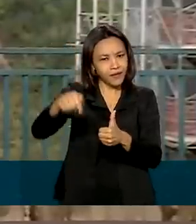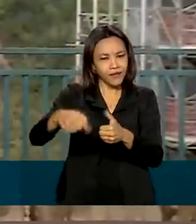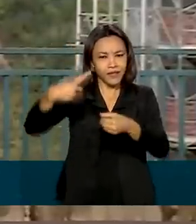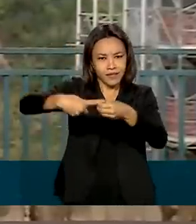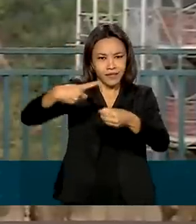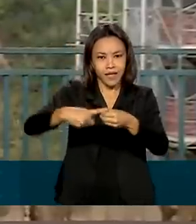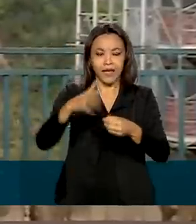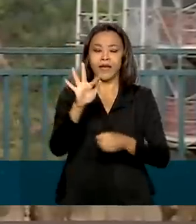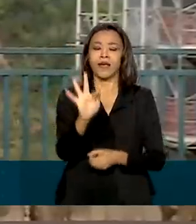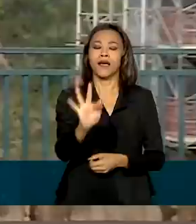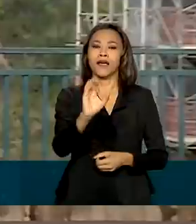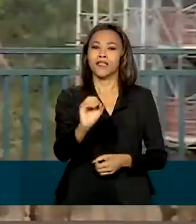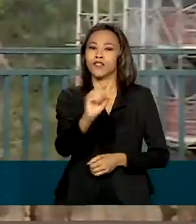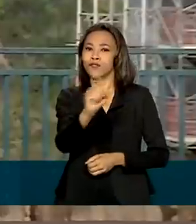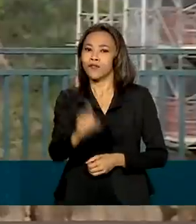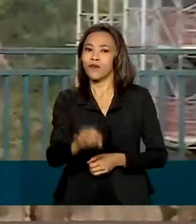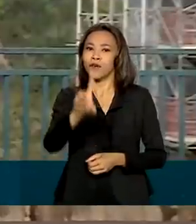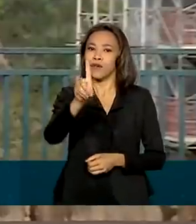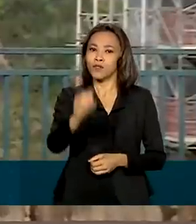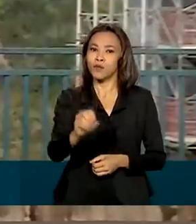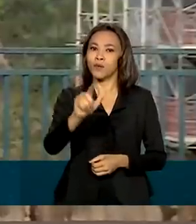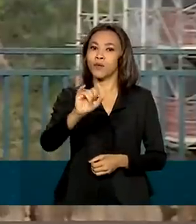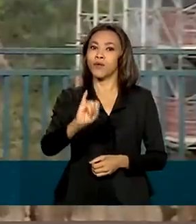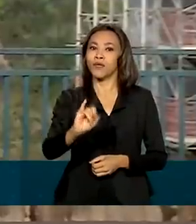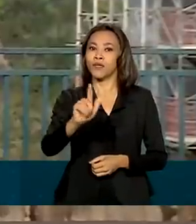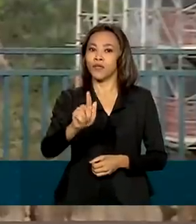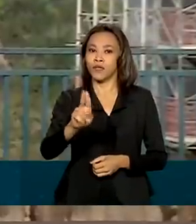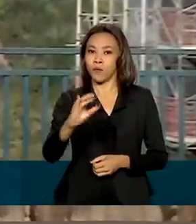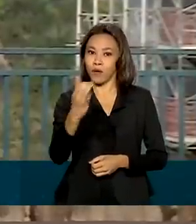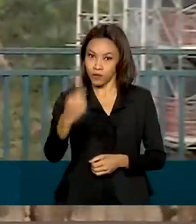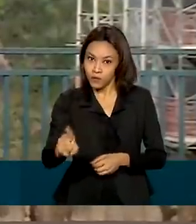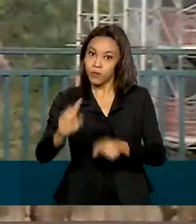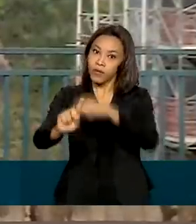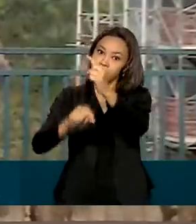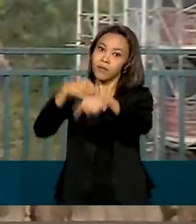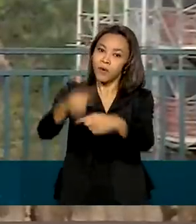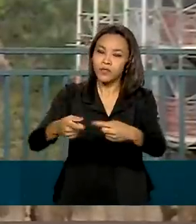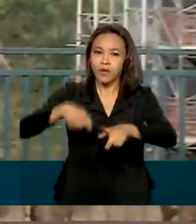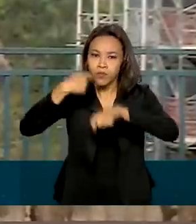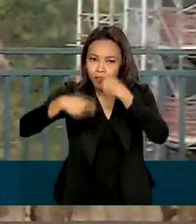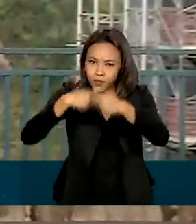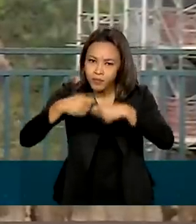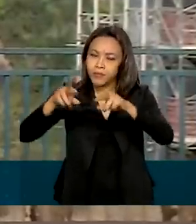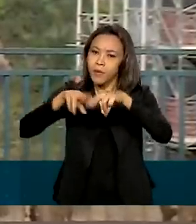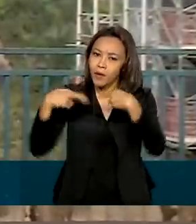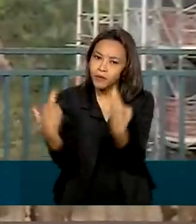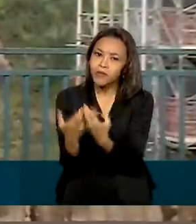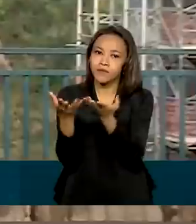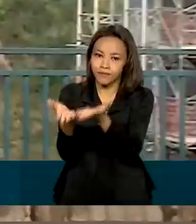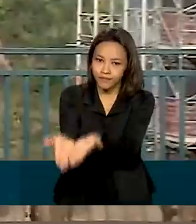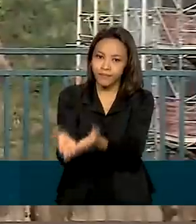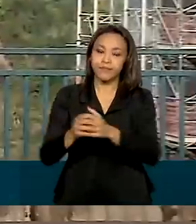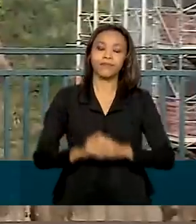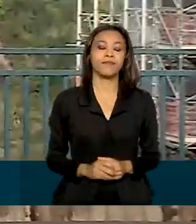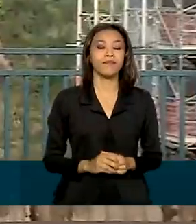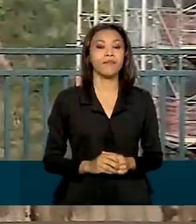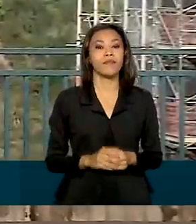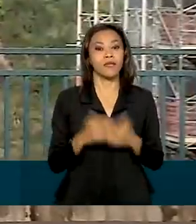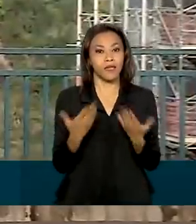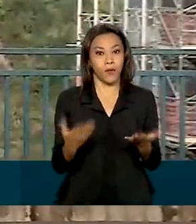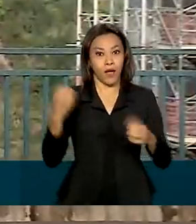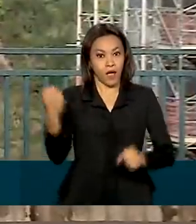Iguaçu, para uma reunião bilateral e um almoço com outras autoridades. E olha, Renata, a